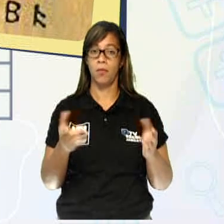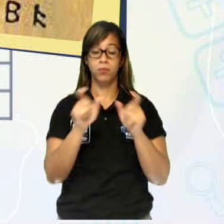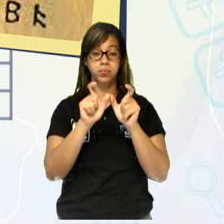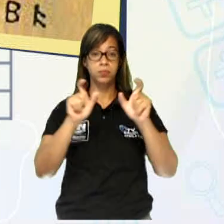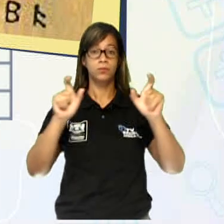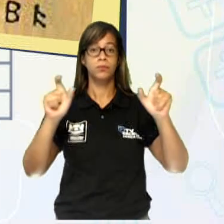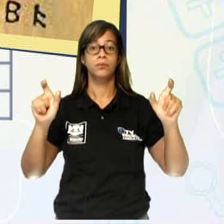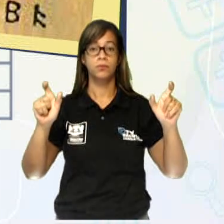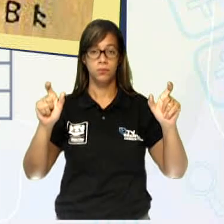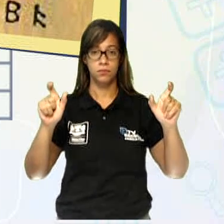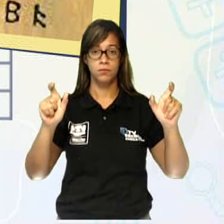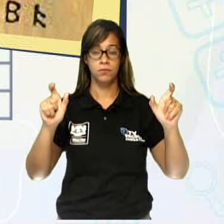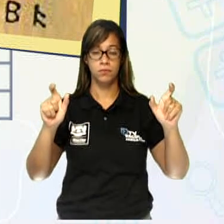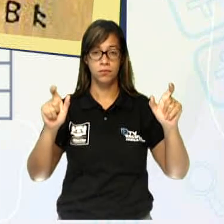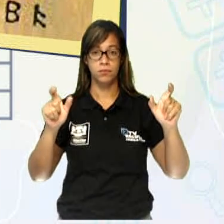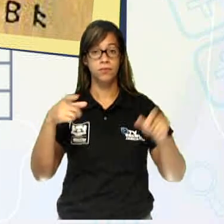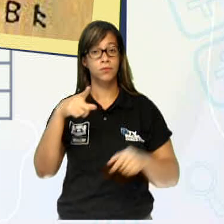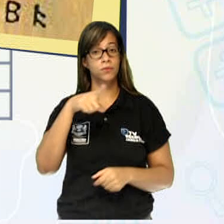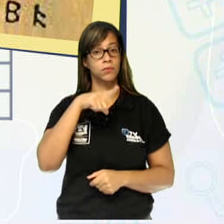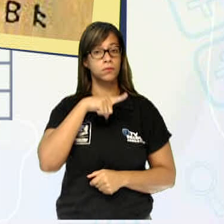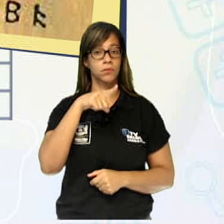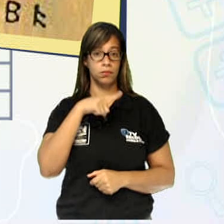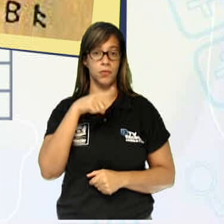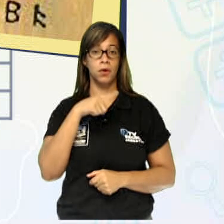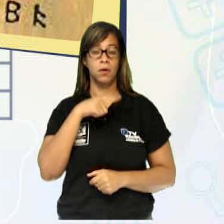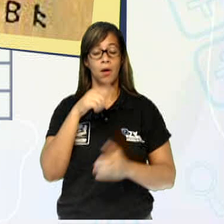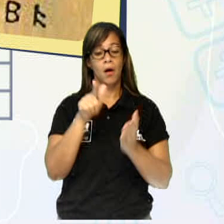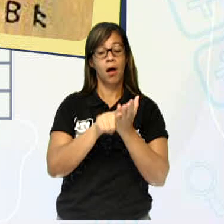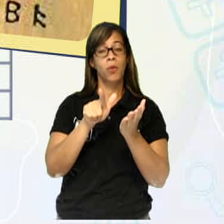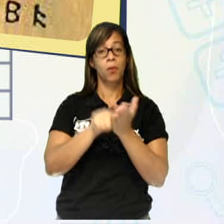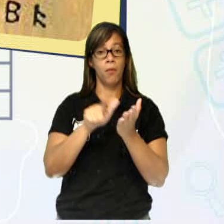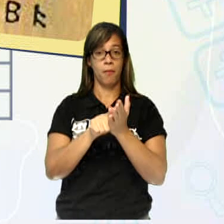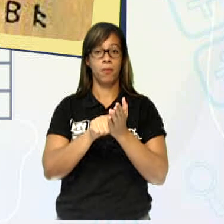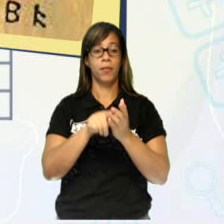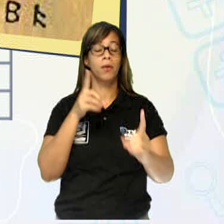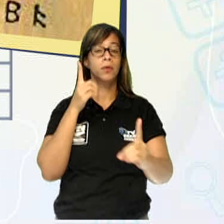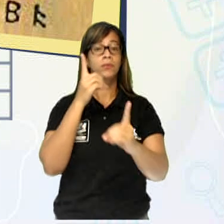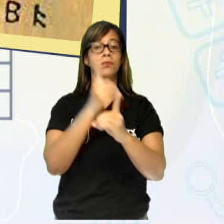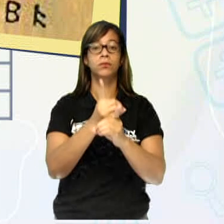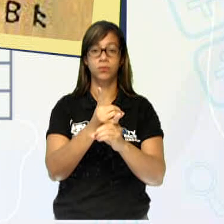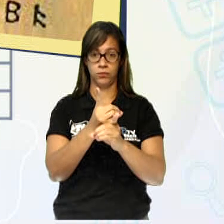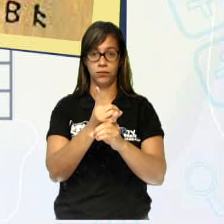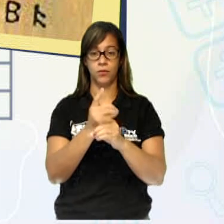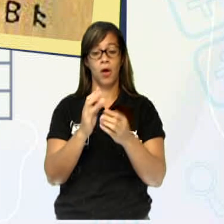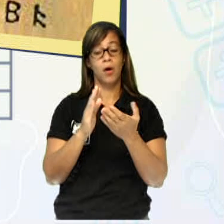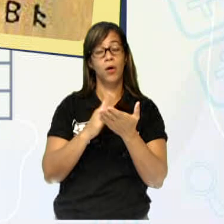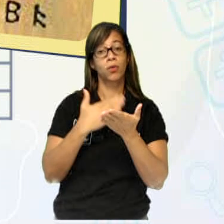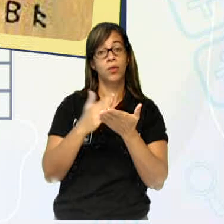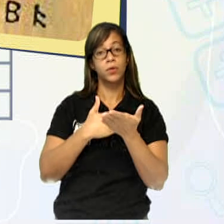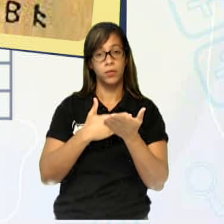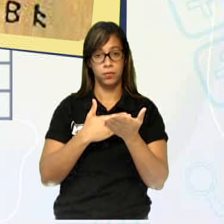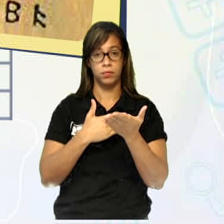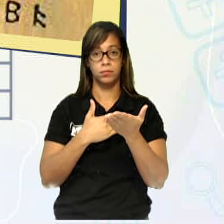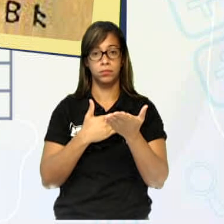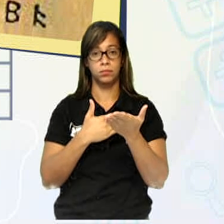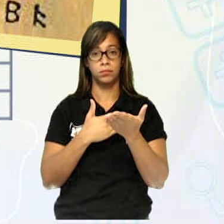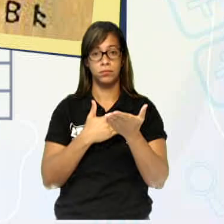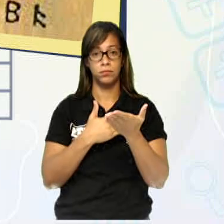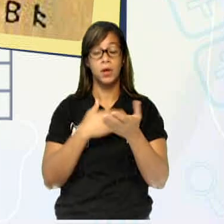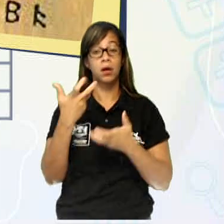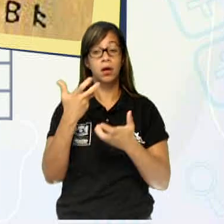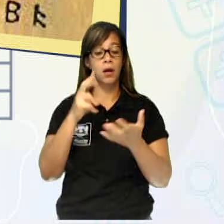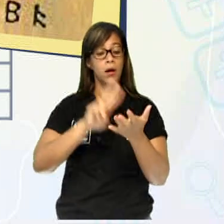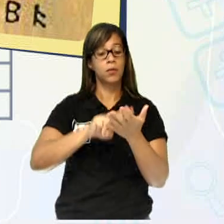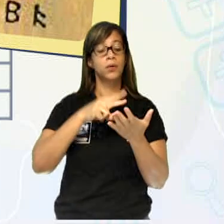presente lá no papel em que ele encontra dentro do livro e que ele fica louco para decifrar. Se não fosse essa